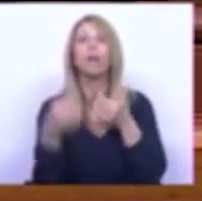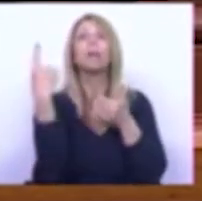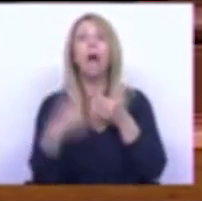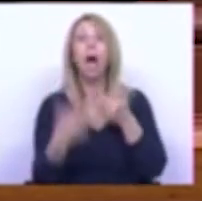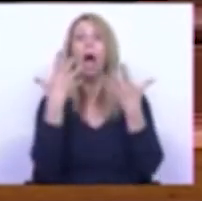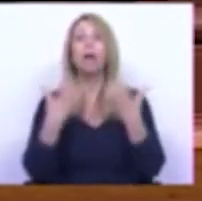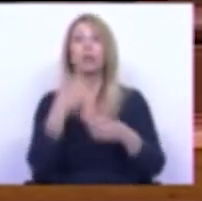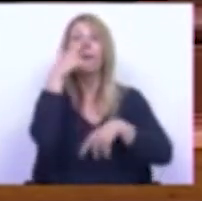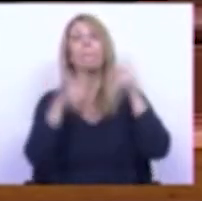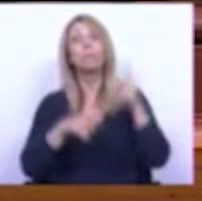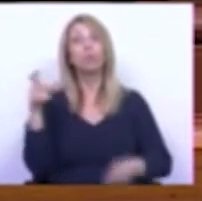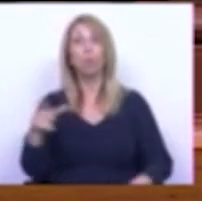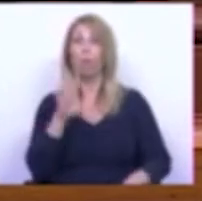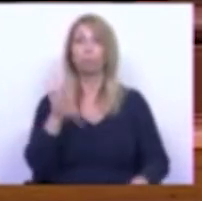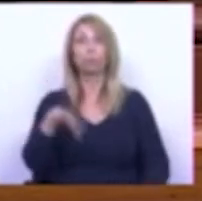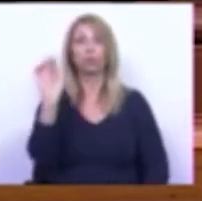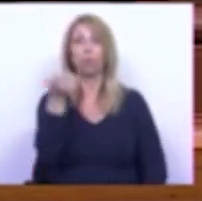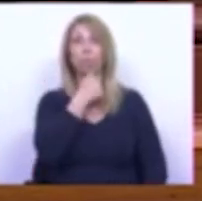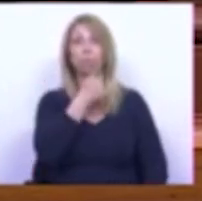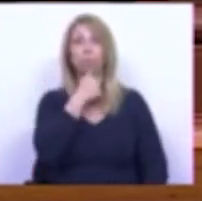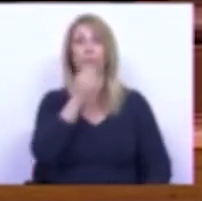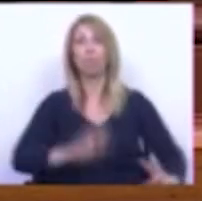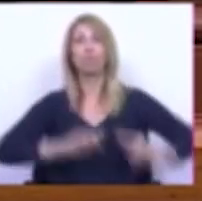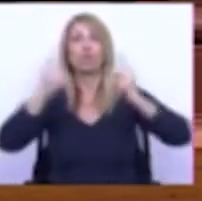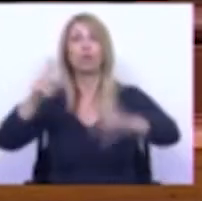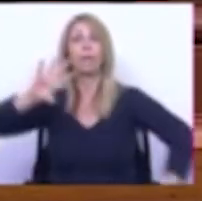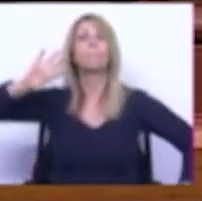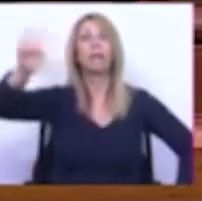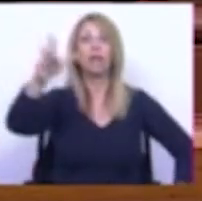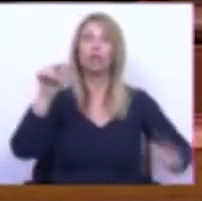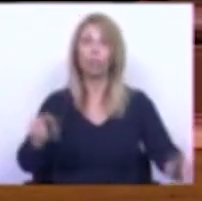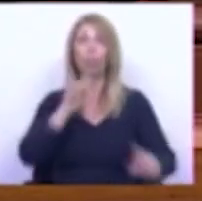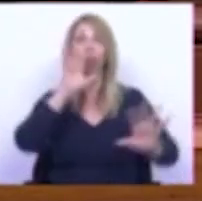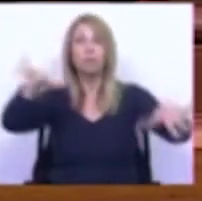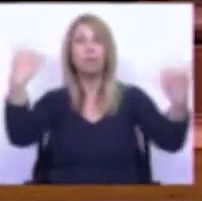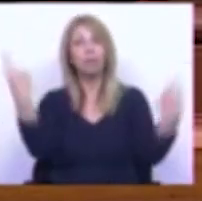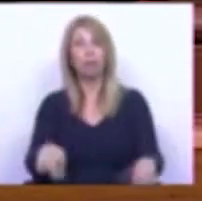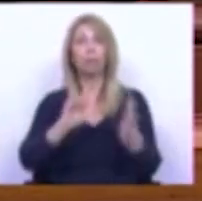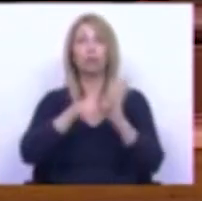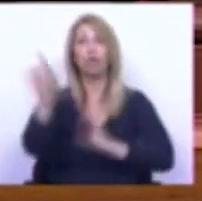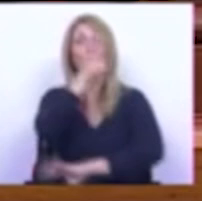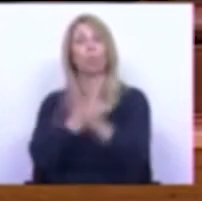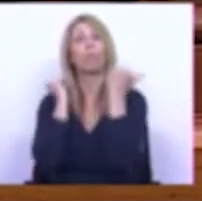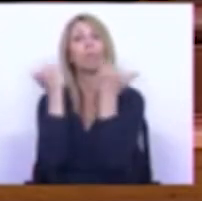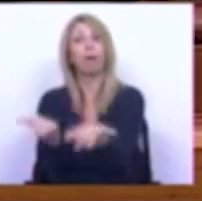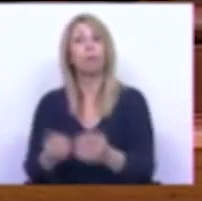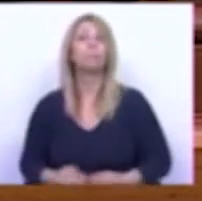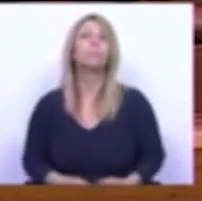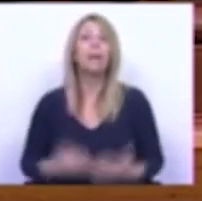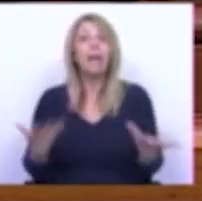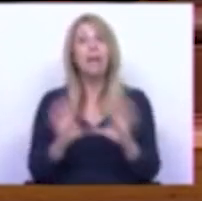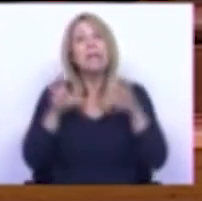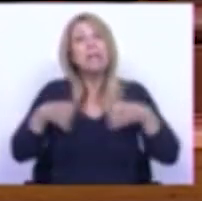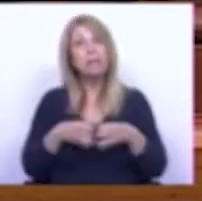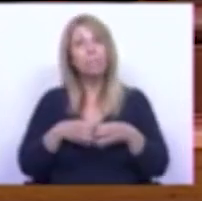mudar de país. Tem essa possibilidade que lhe deu o projeto europeu e portanto é o país é a equipa que